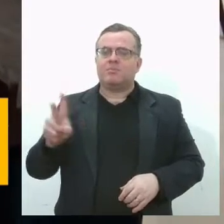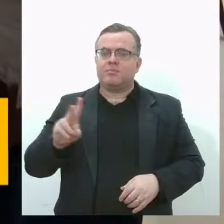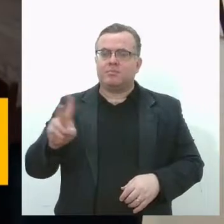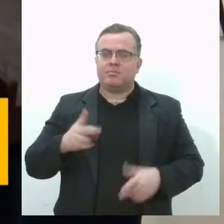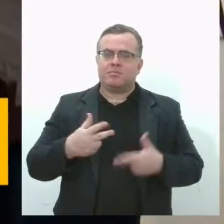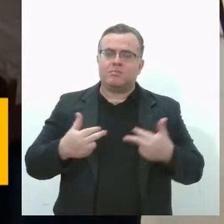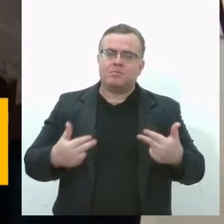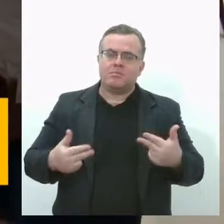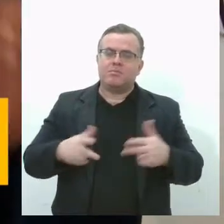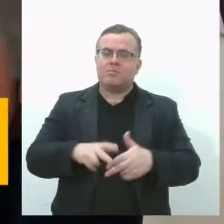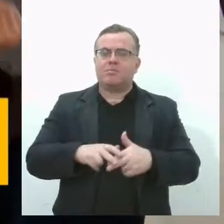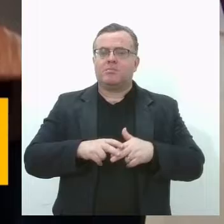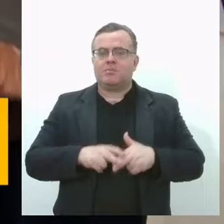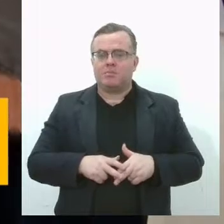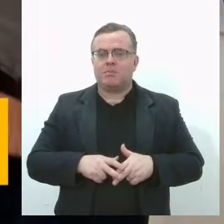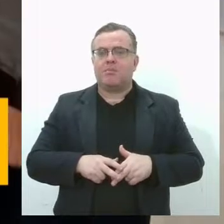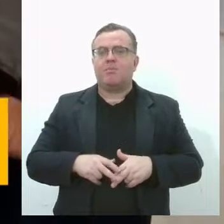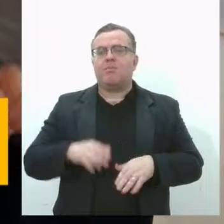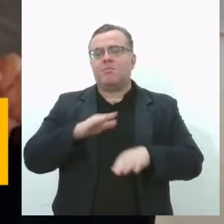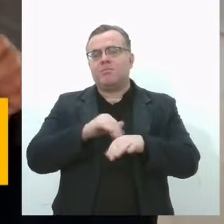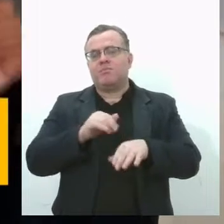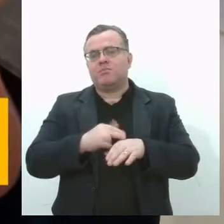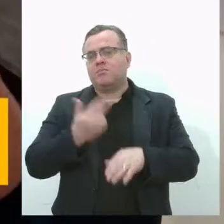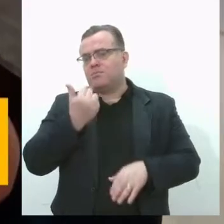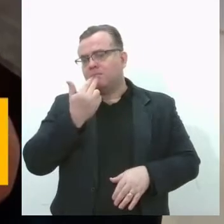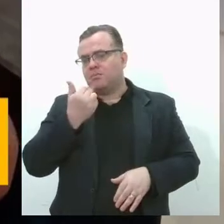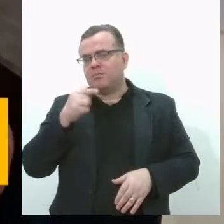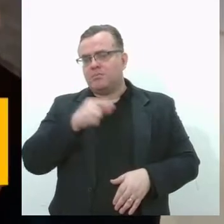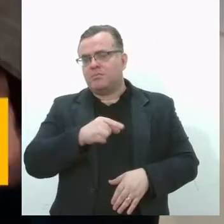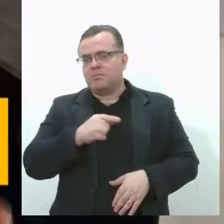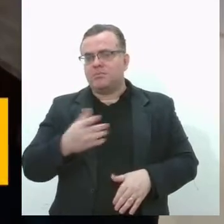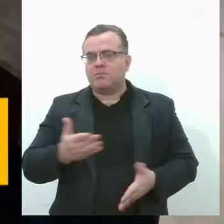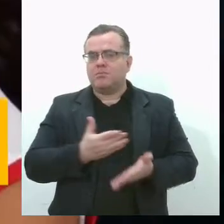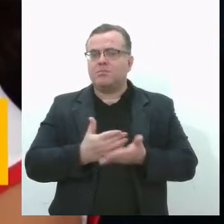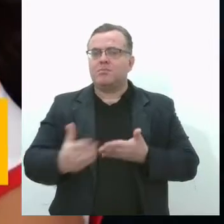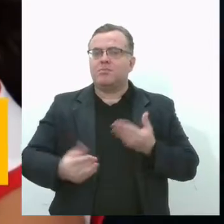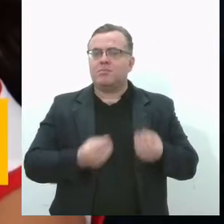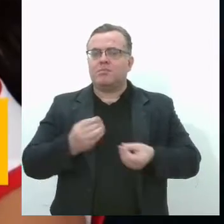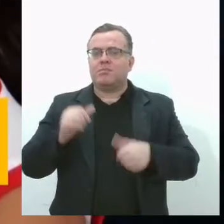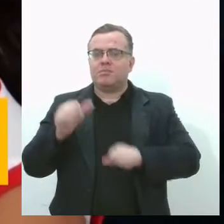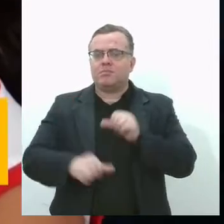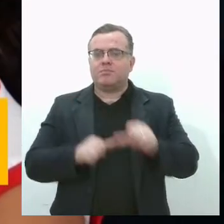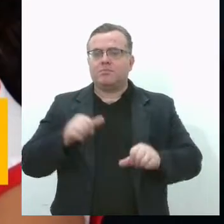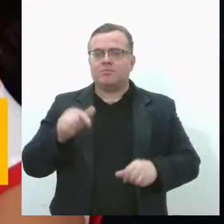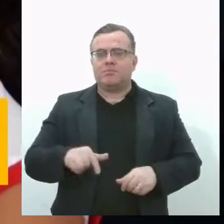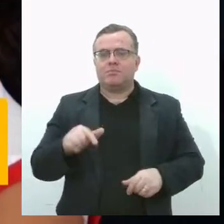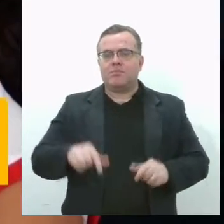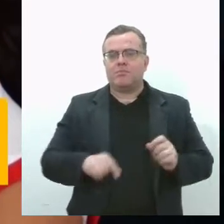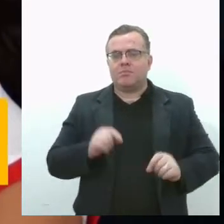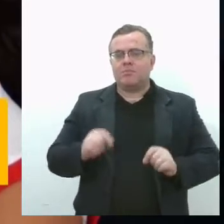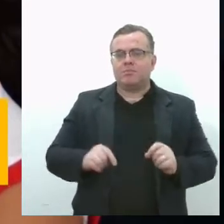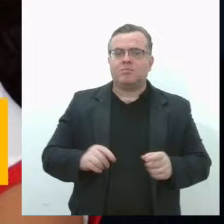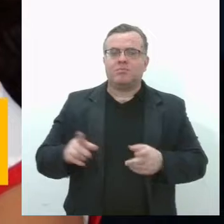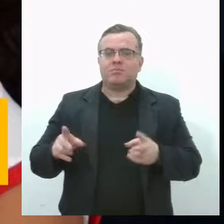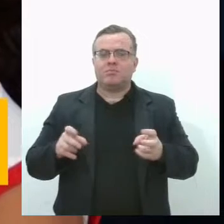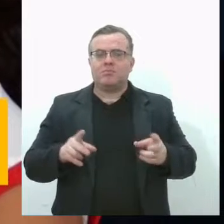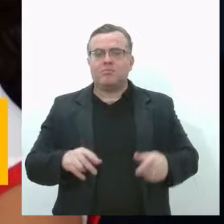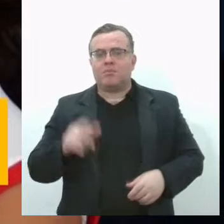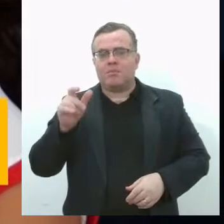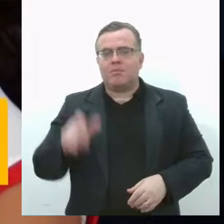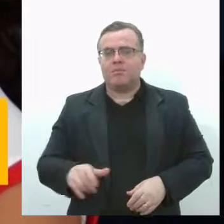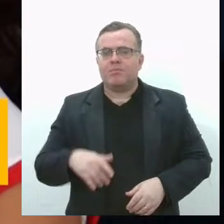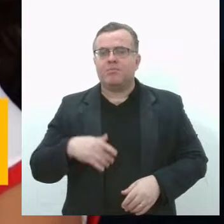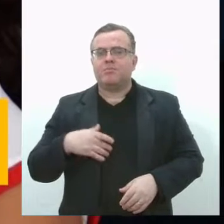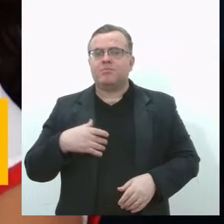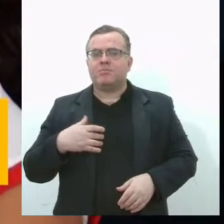buscar a orientação de uma nutricionista, e as coisas começaram a mudar por aqui. Foi depois que eu percebi que ela pedia muita comida